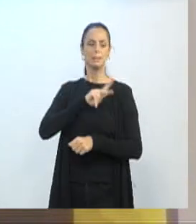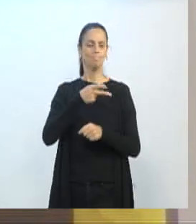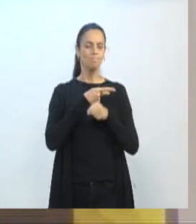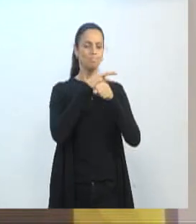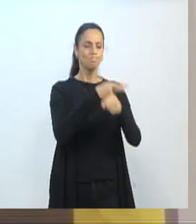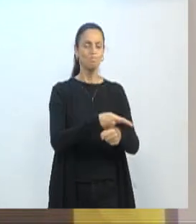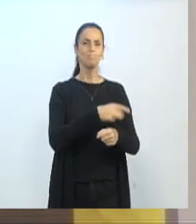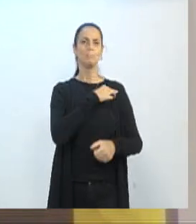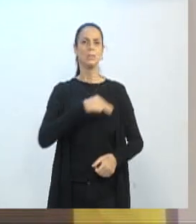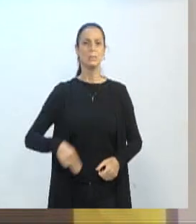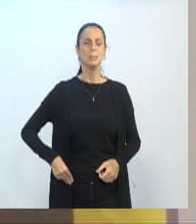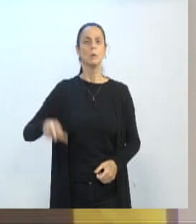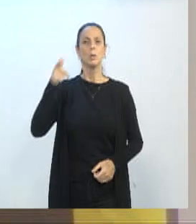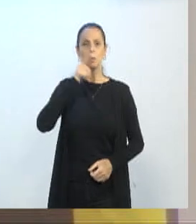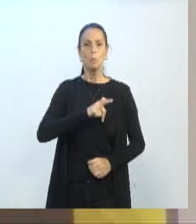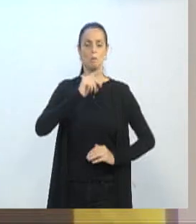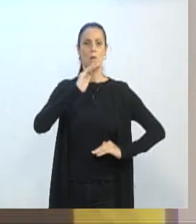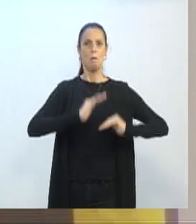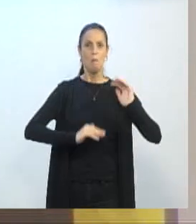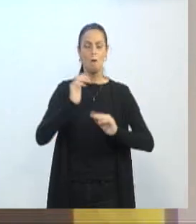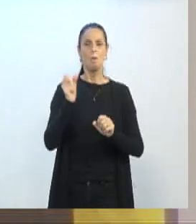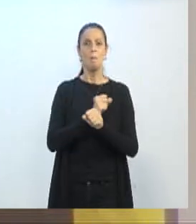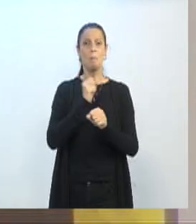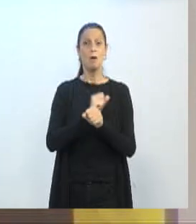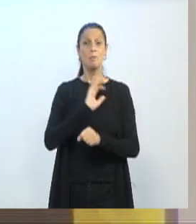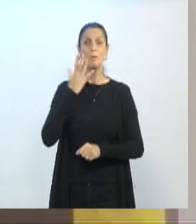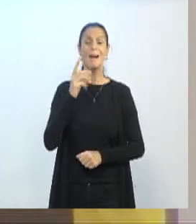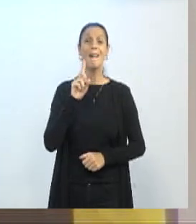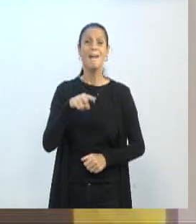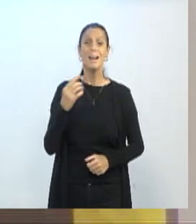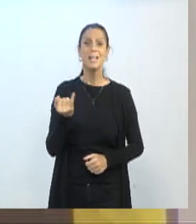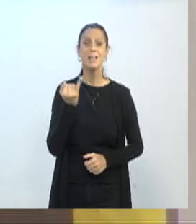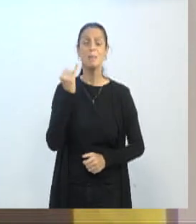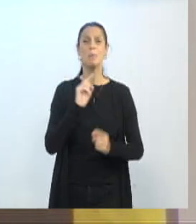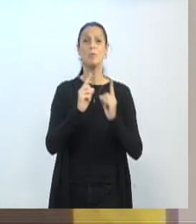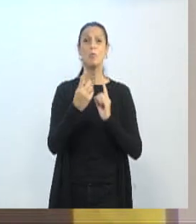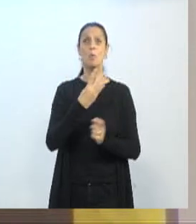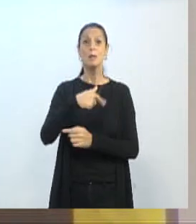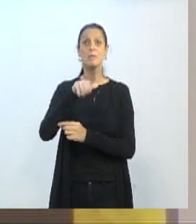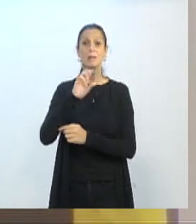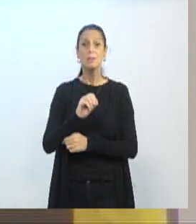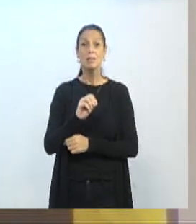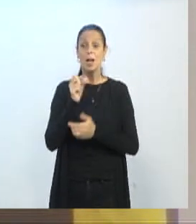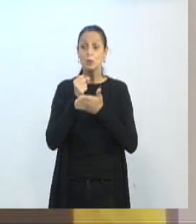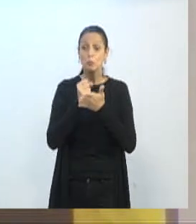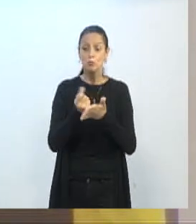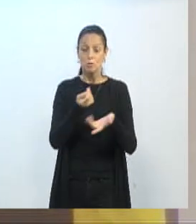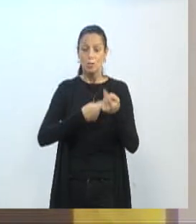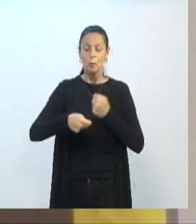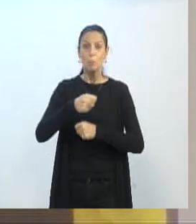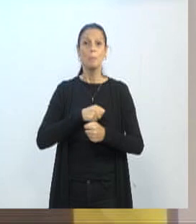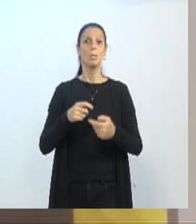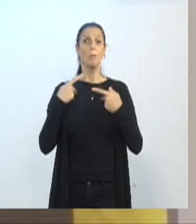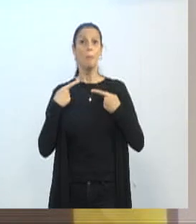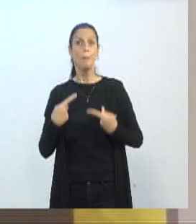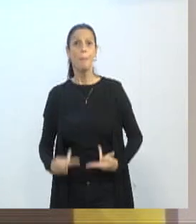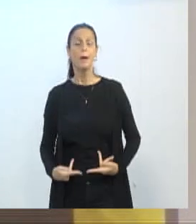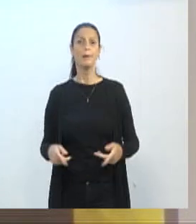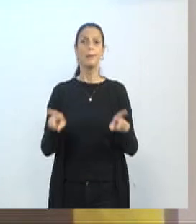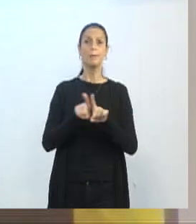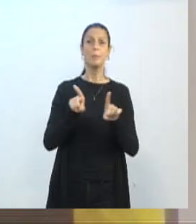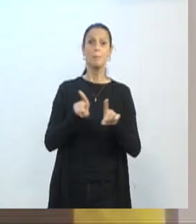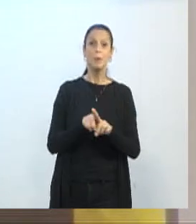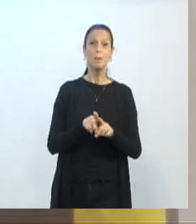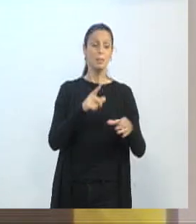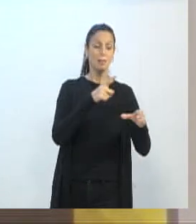faça com que essa obra saia do papel. Obra importante, do ponto de vista econômico, do ponto de vista humano, do ponto de vista da ligação entre